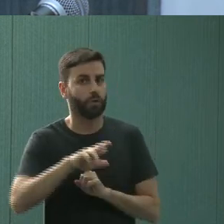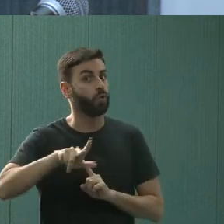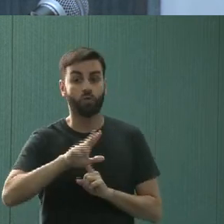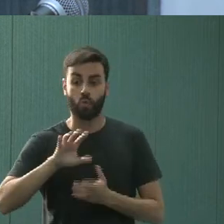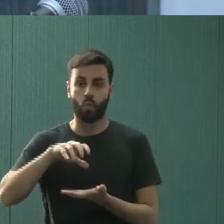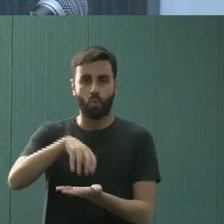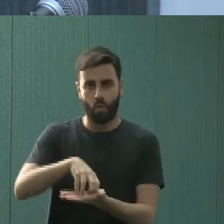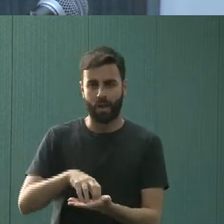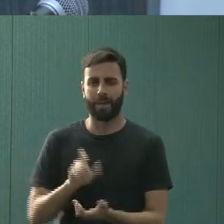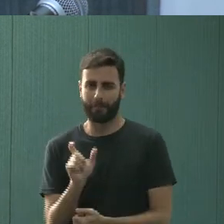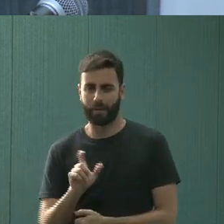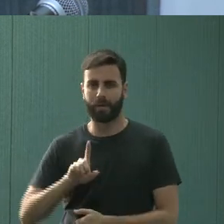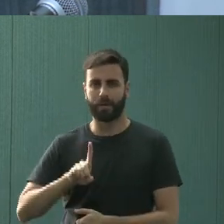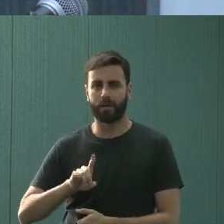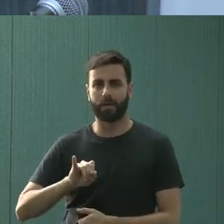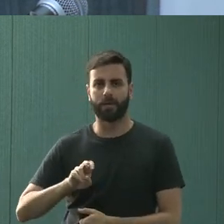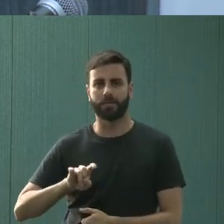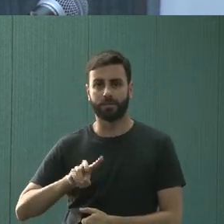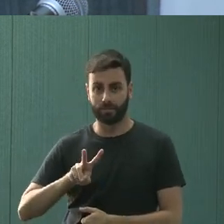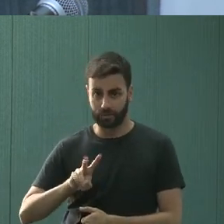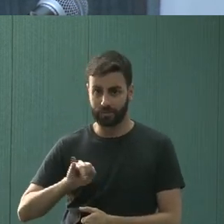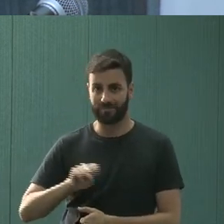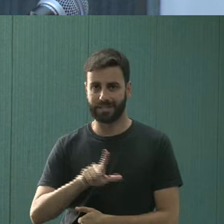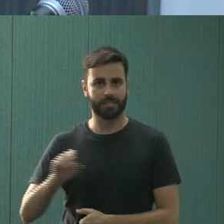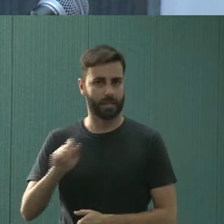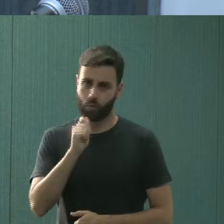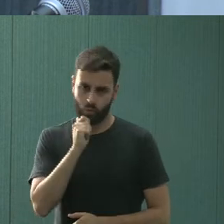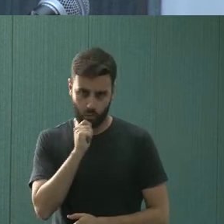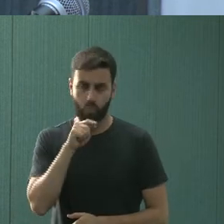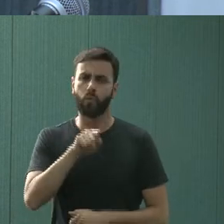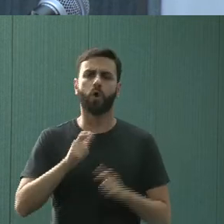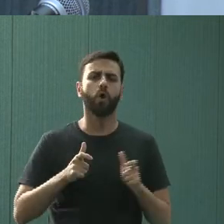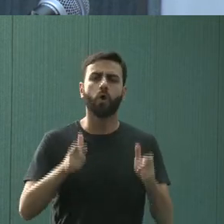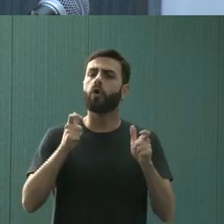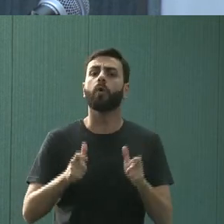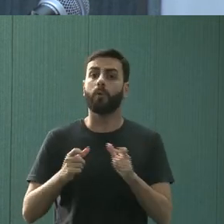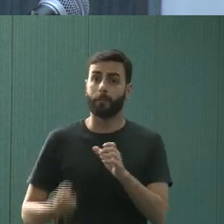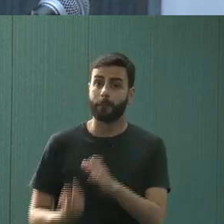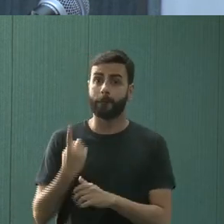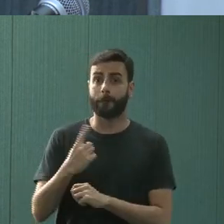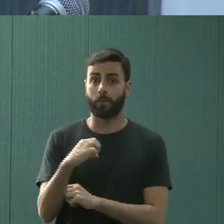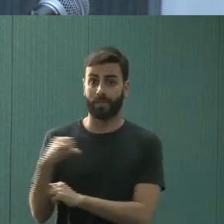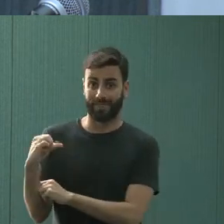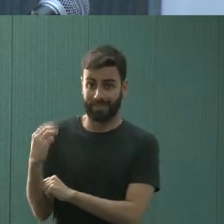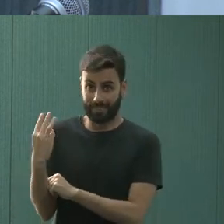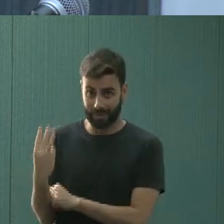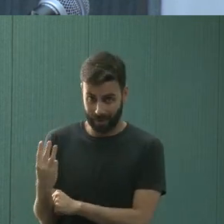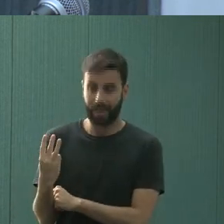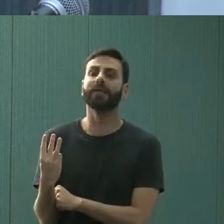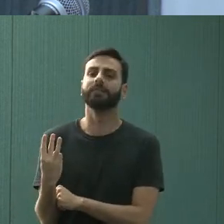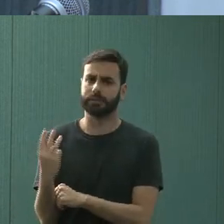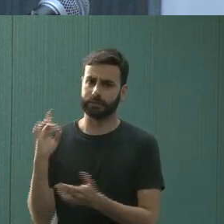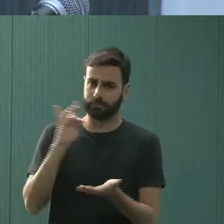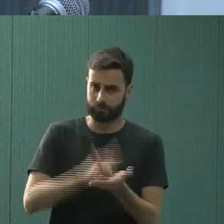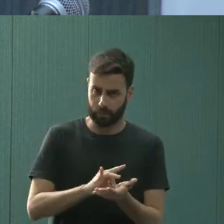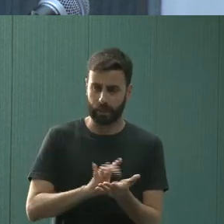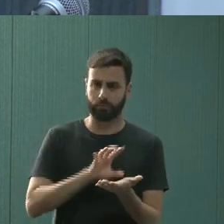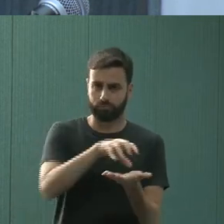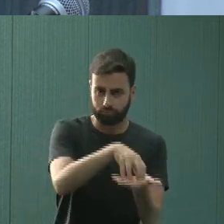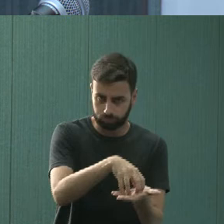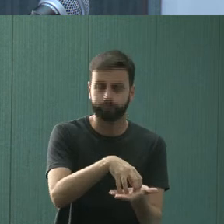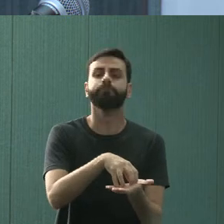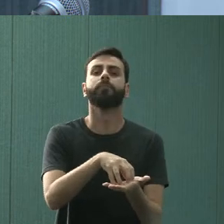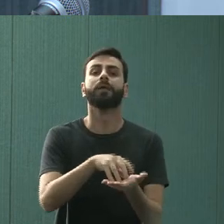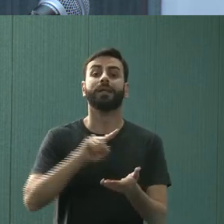divisão ainda. O Serviço Psicossocial, ele iniciou suas atividades em 1993, sendo oficializado